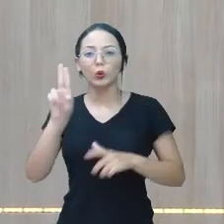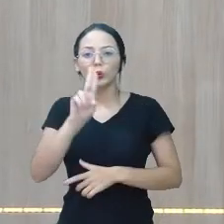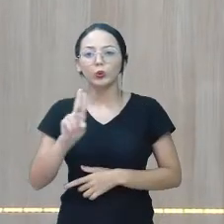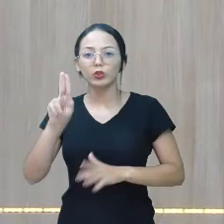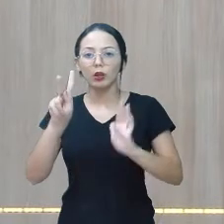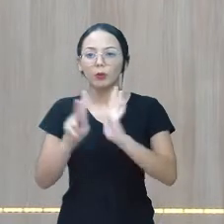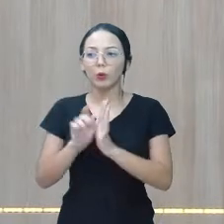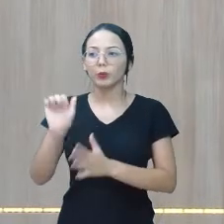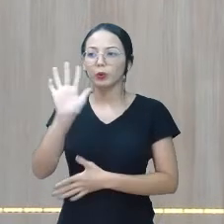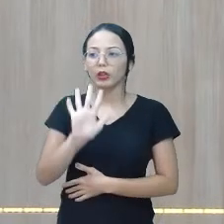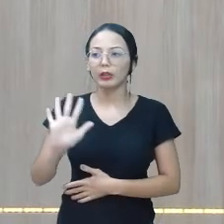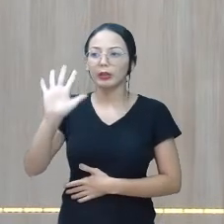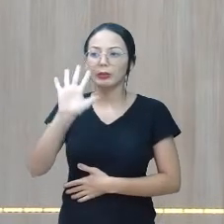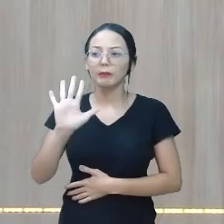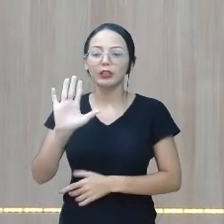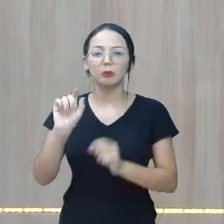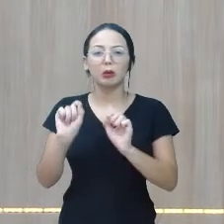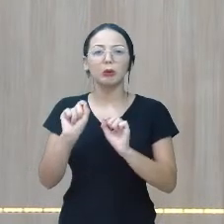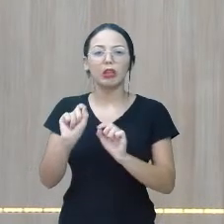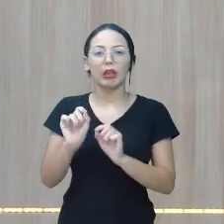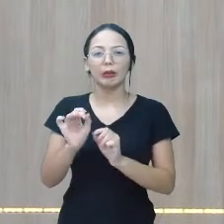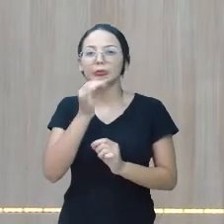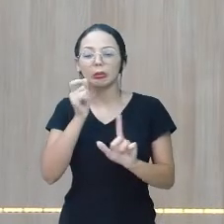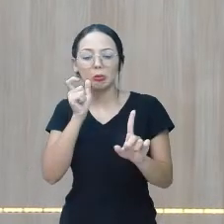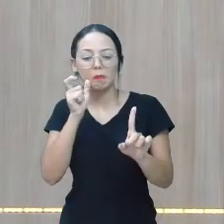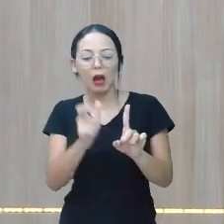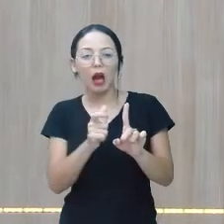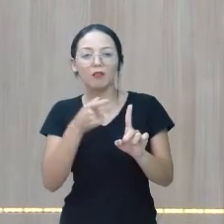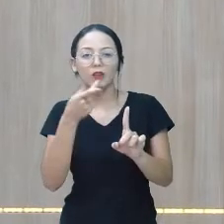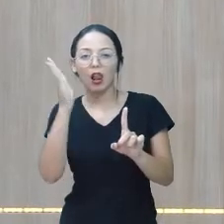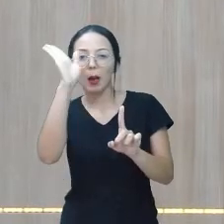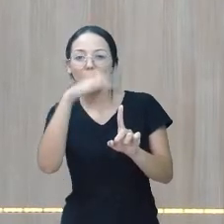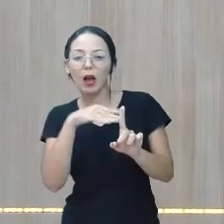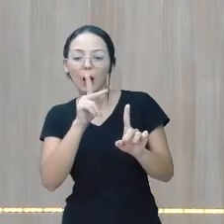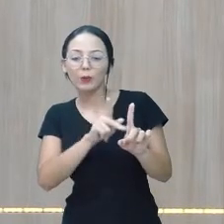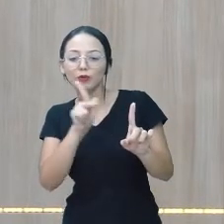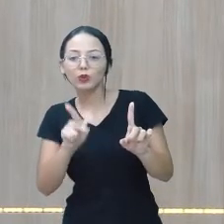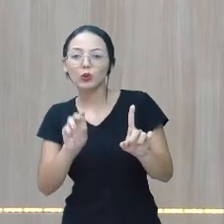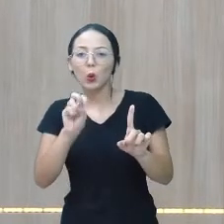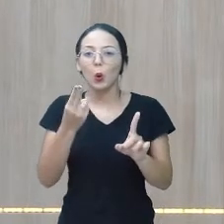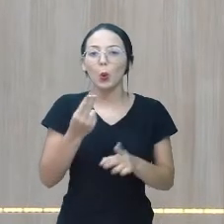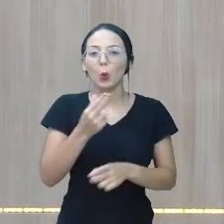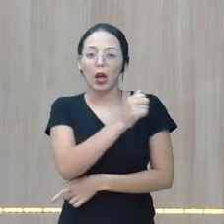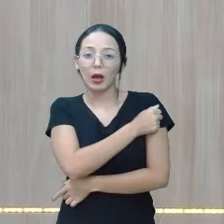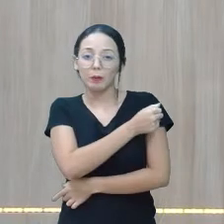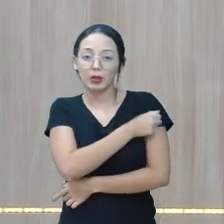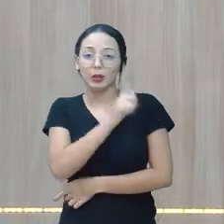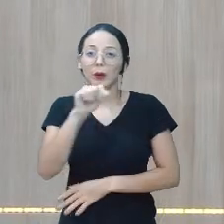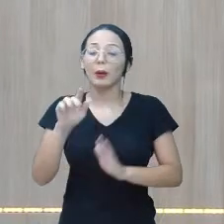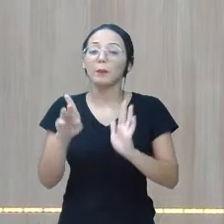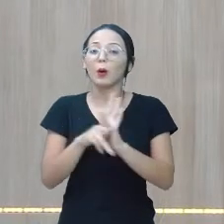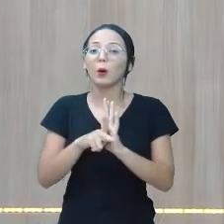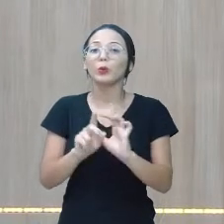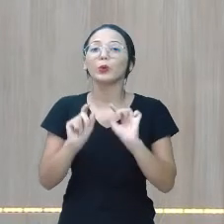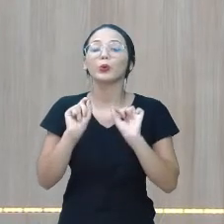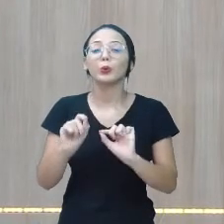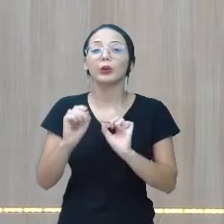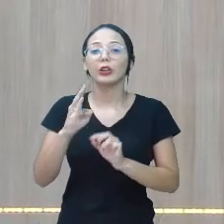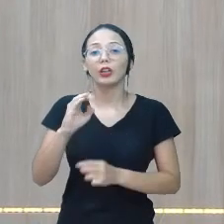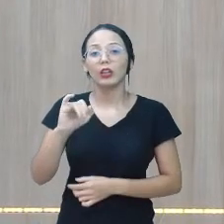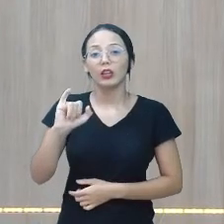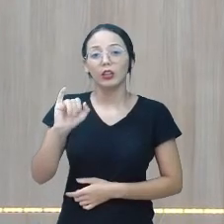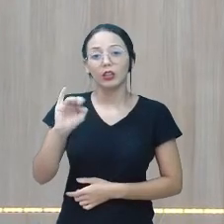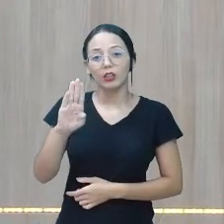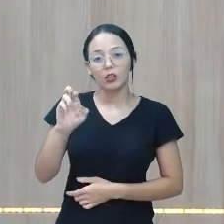imagem para denigrir a imagem do colega ou mesmo do professor. Isso é um ciberbullying. Então, isso é